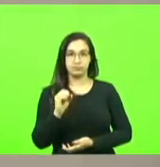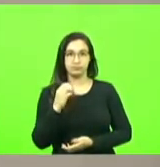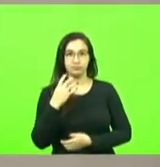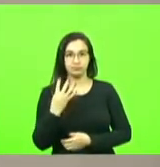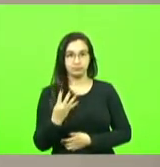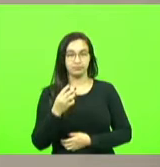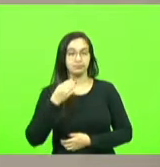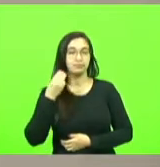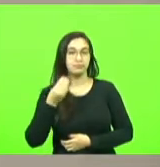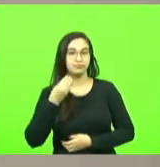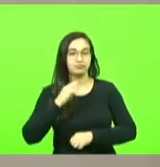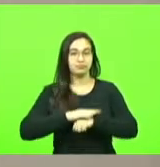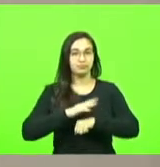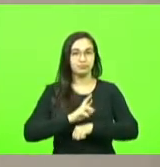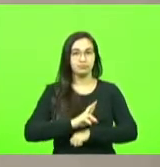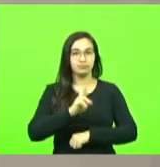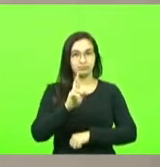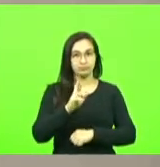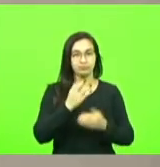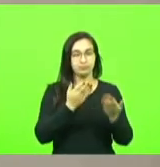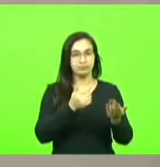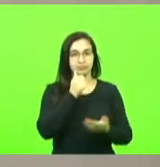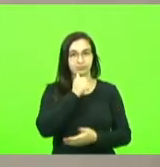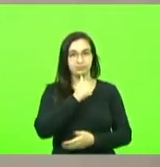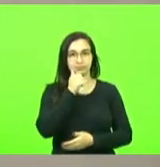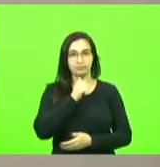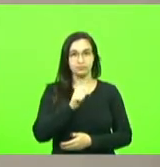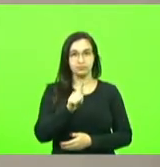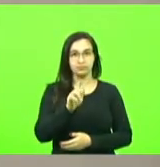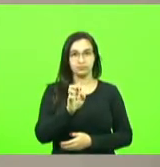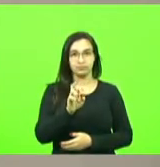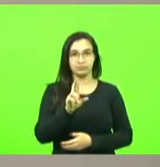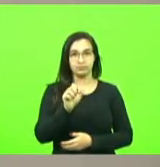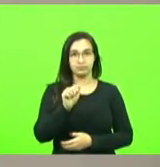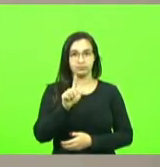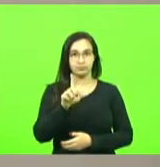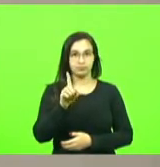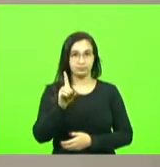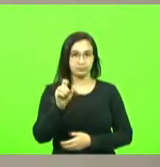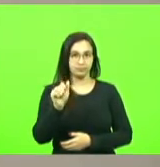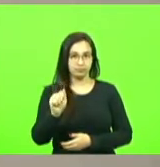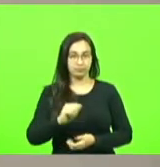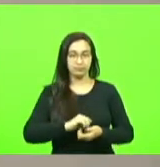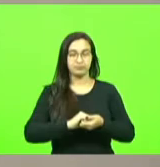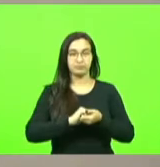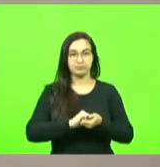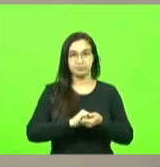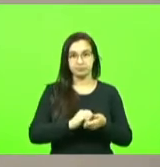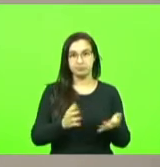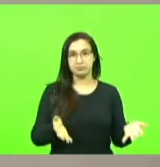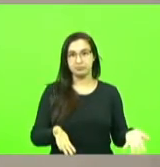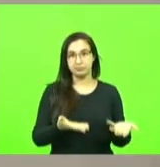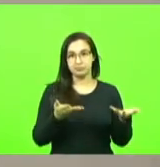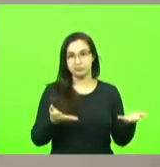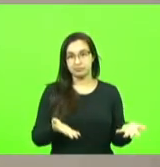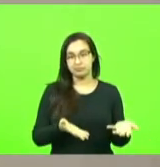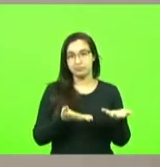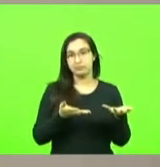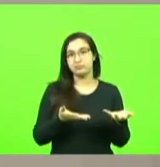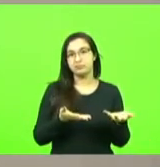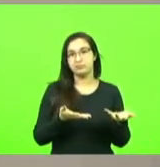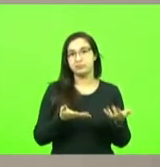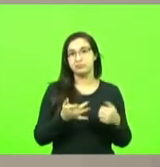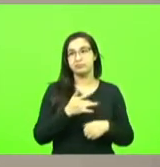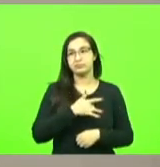manifestando a diretora geral da ACT promoção da saúde apoio a campanha